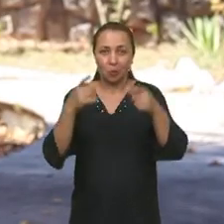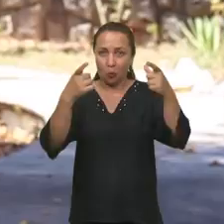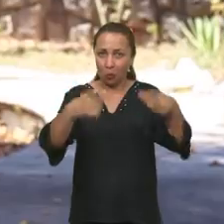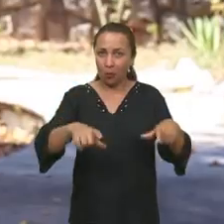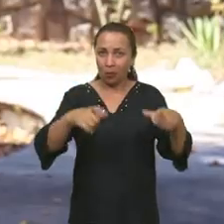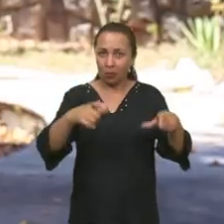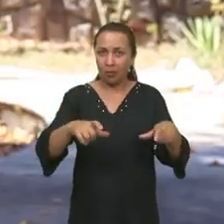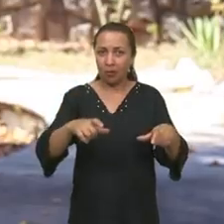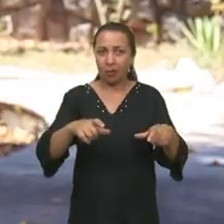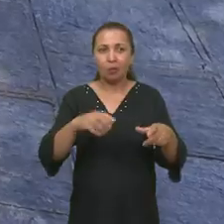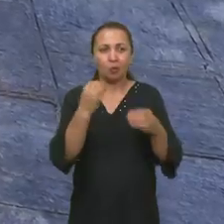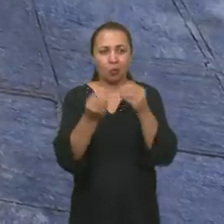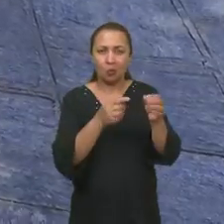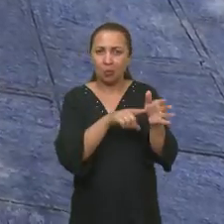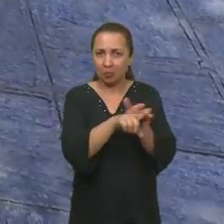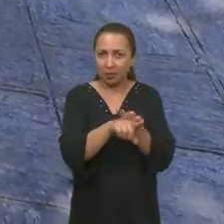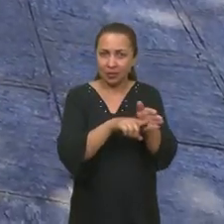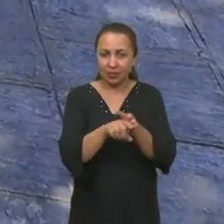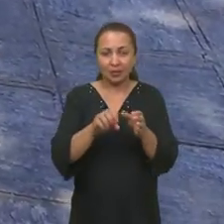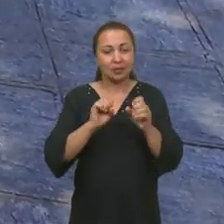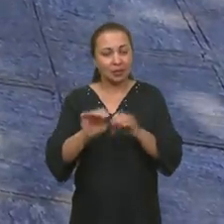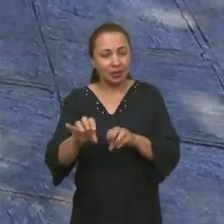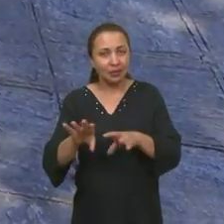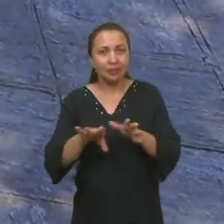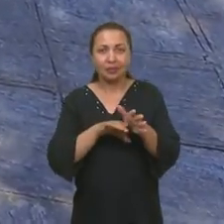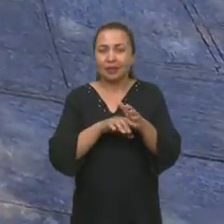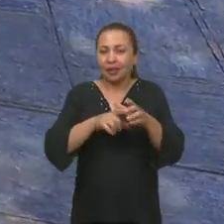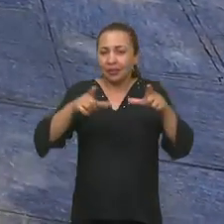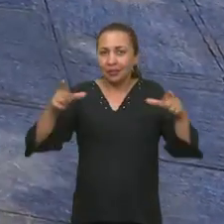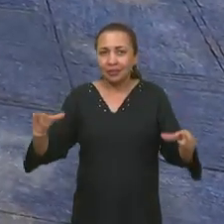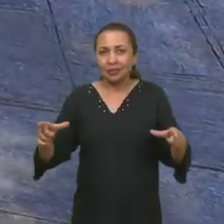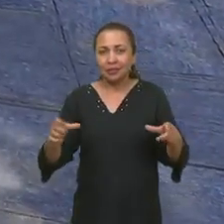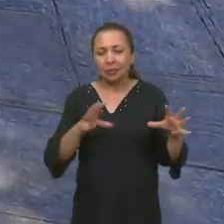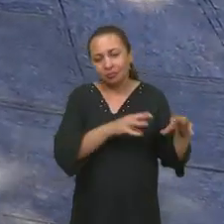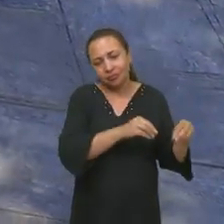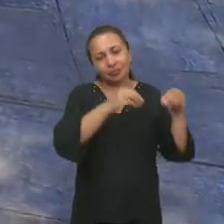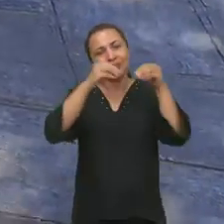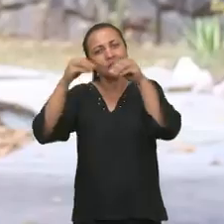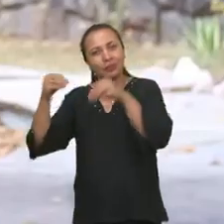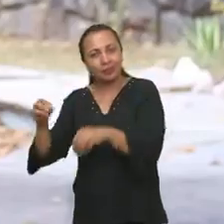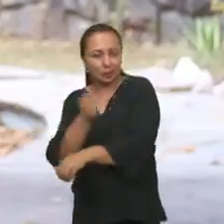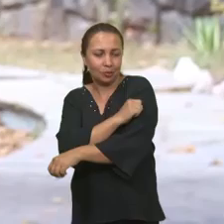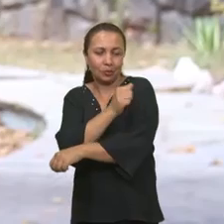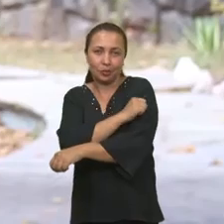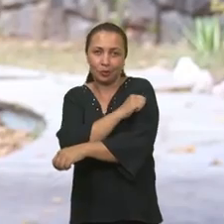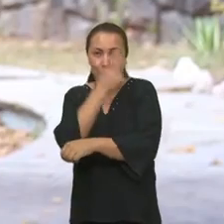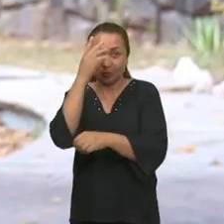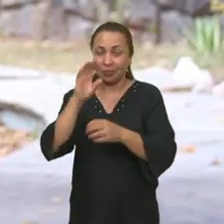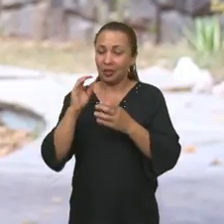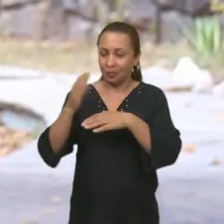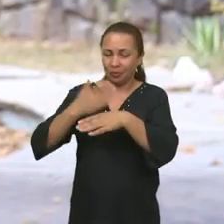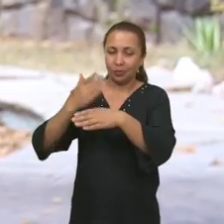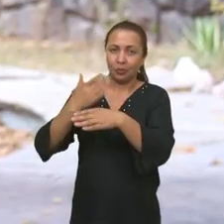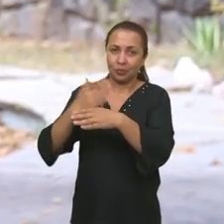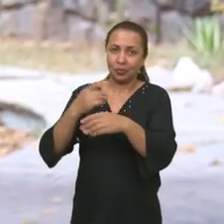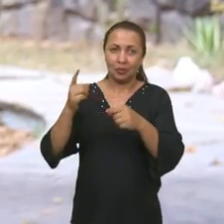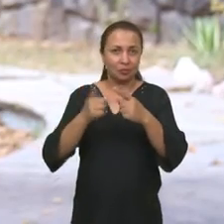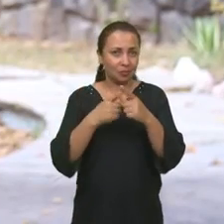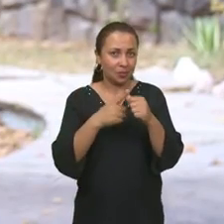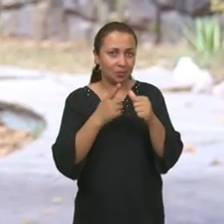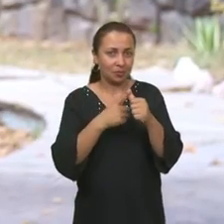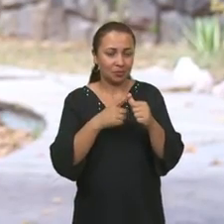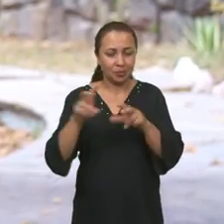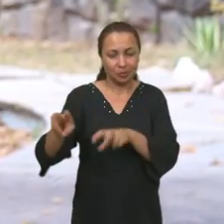um local como pesquisa, ensino e extensão, levando os alunos para construírem. Primeiro, a gente vai para o campo e,